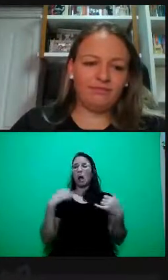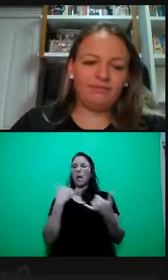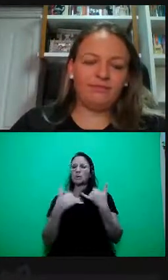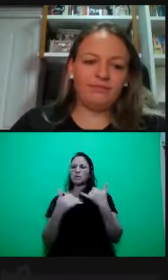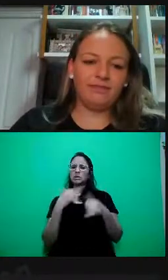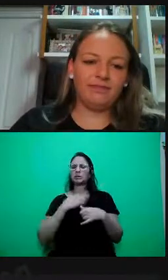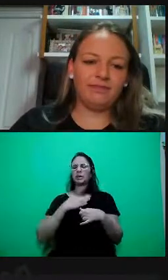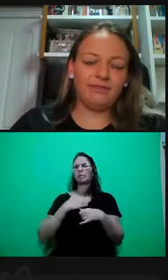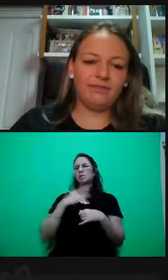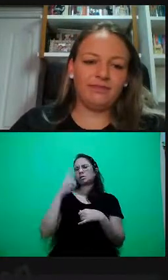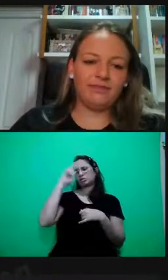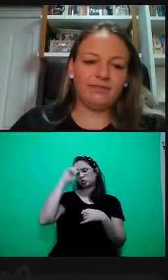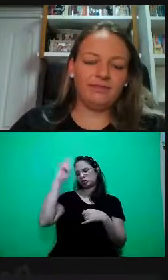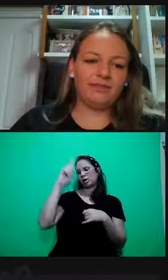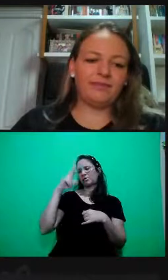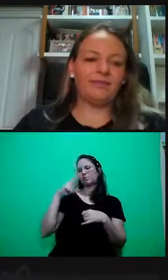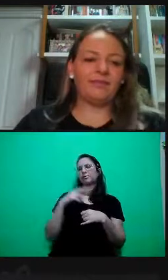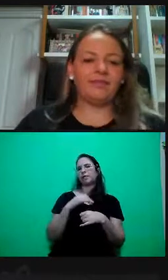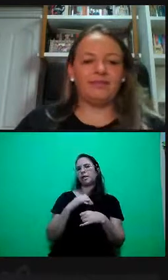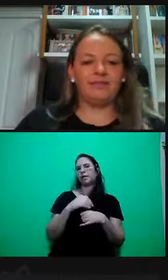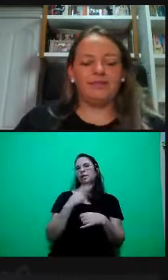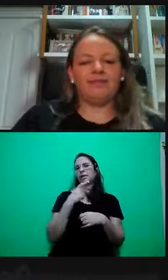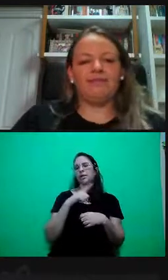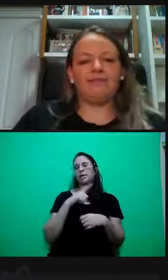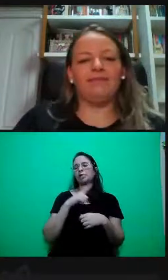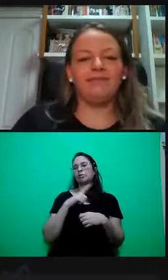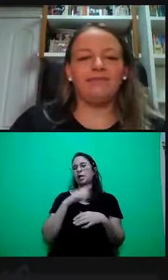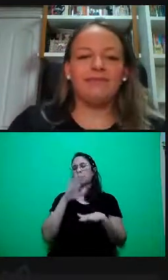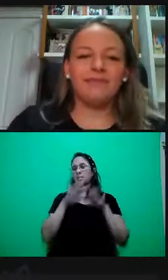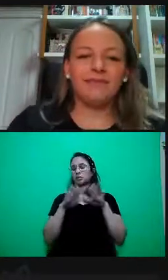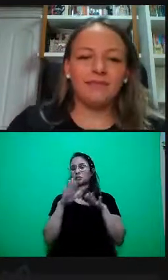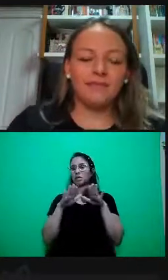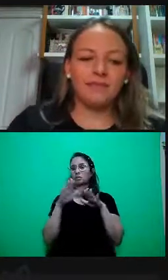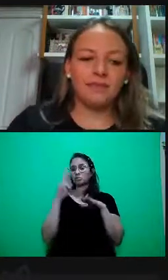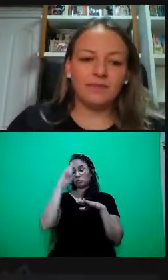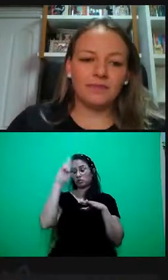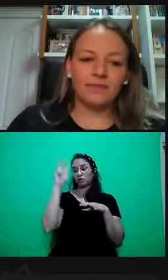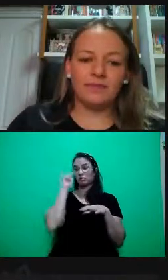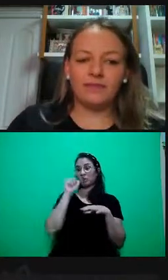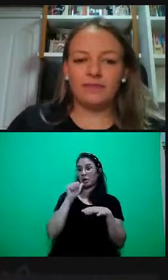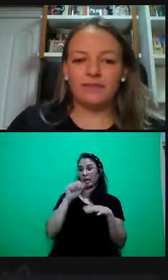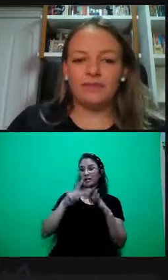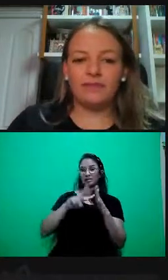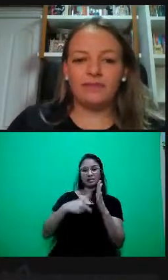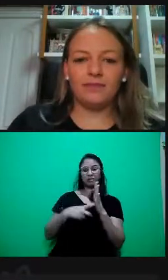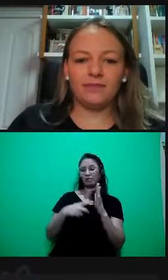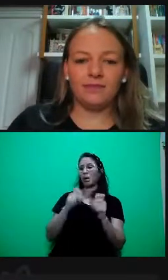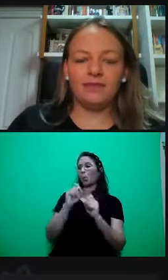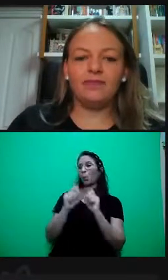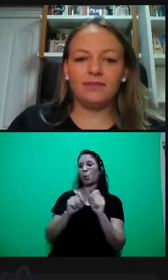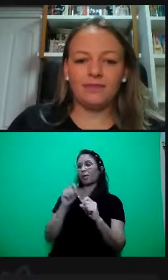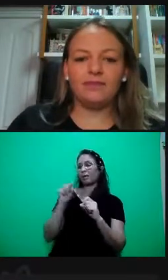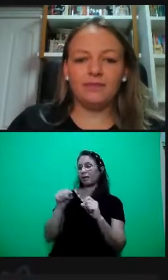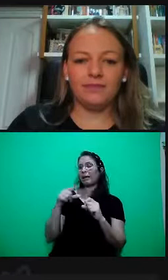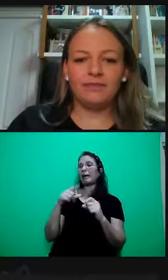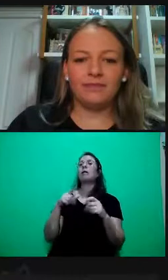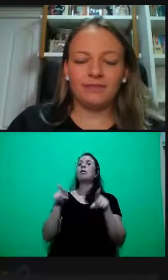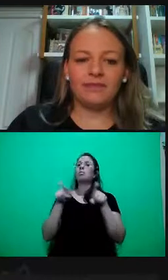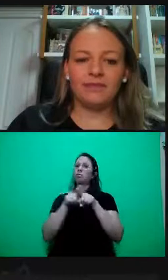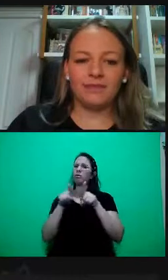de setor, né, o fato de eu ter uma líder mulher não significa que ela própria não vá praticar de alguma forma